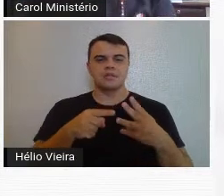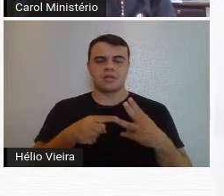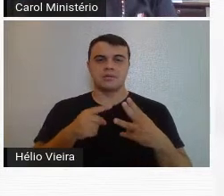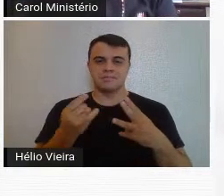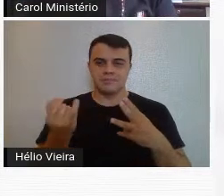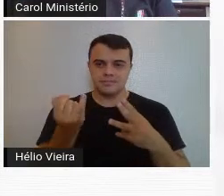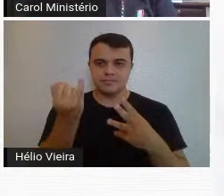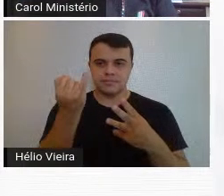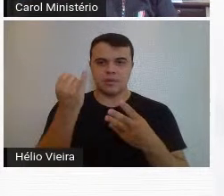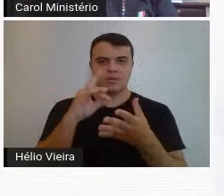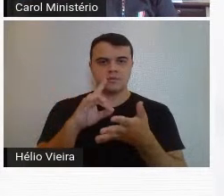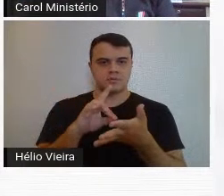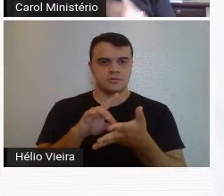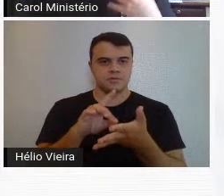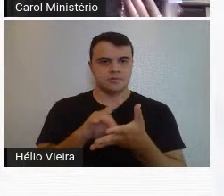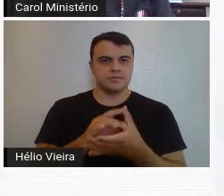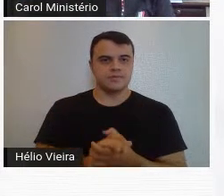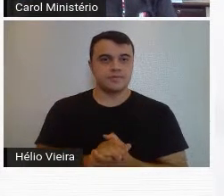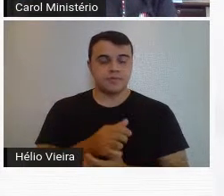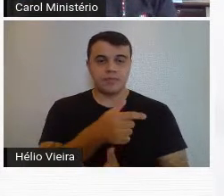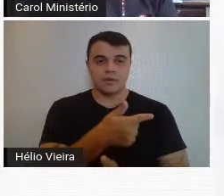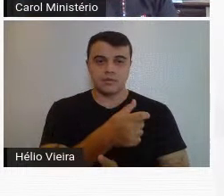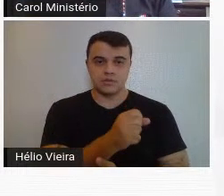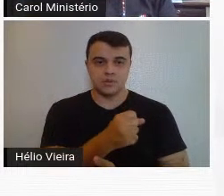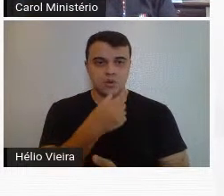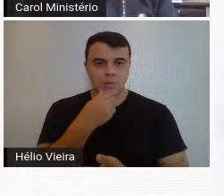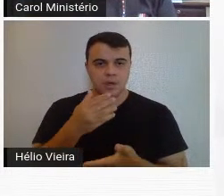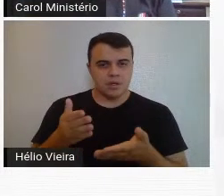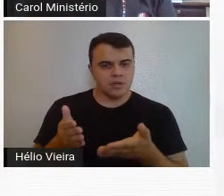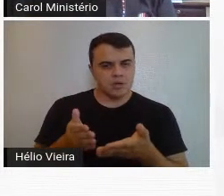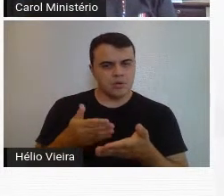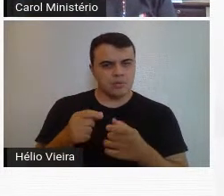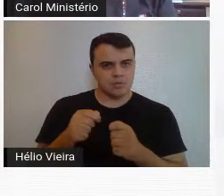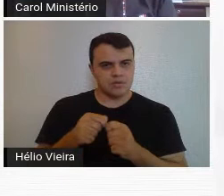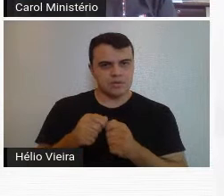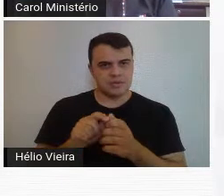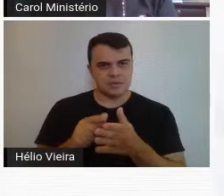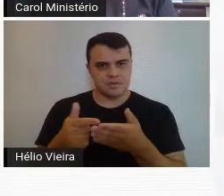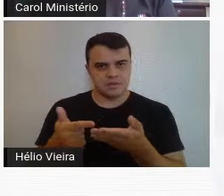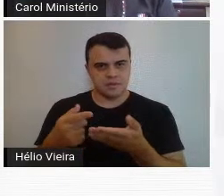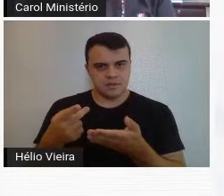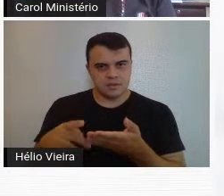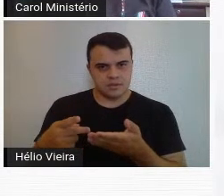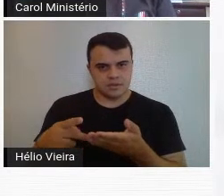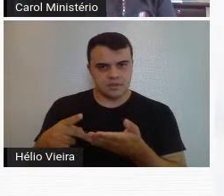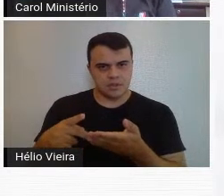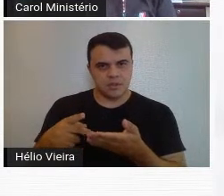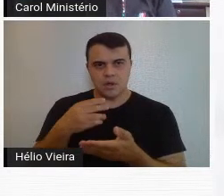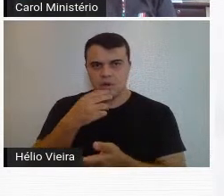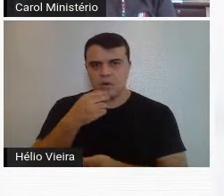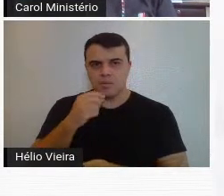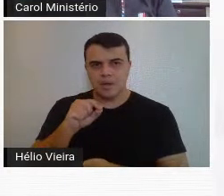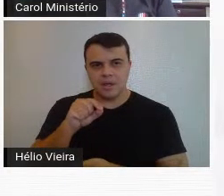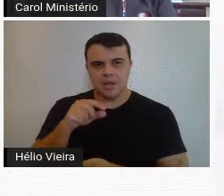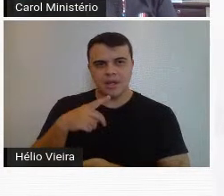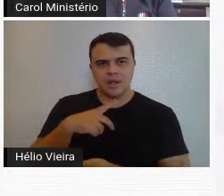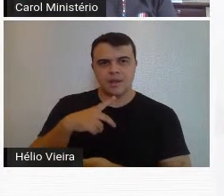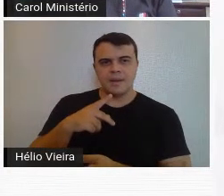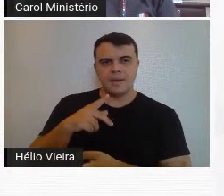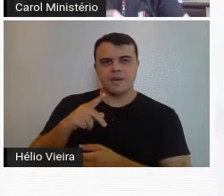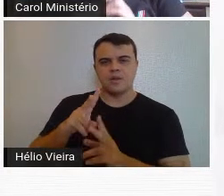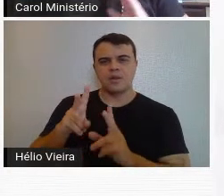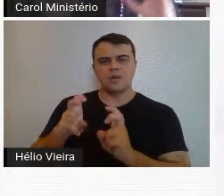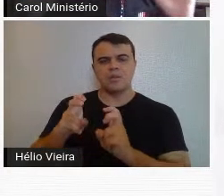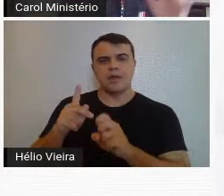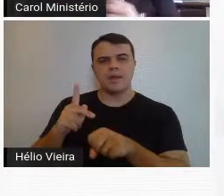muito importante. Em 1928, o Drummond também publica na revista de antropofadia do Oswald, O Pedra no Caminho, que foi